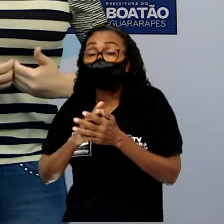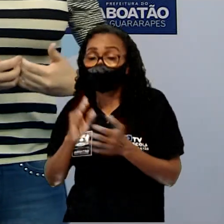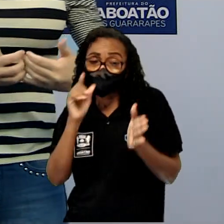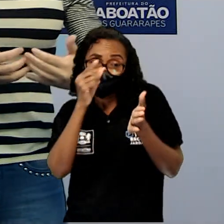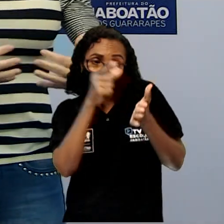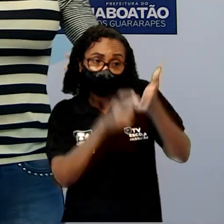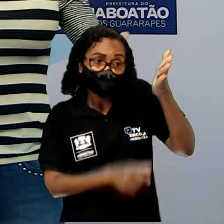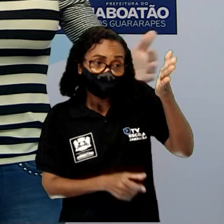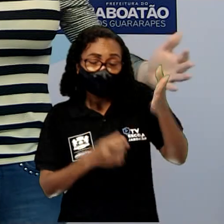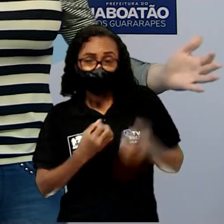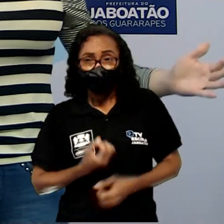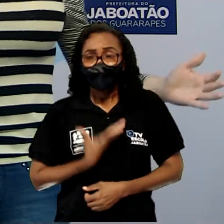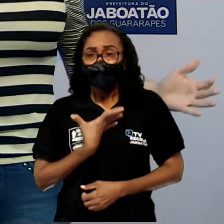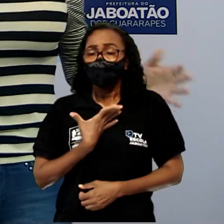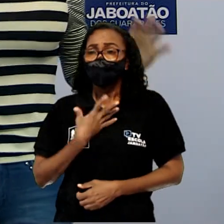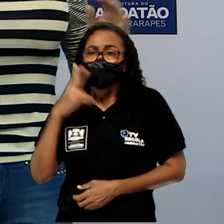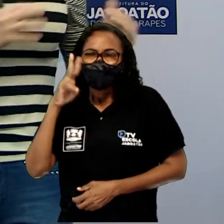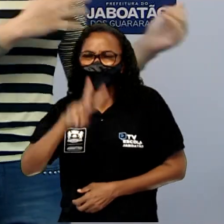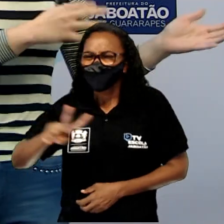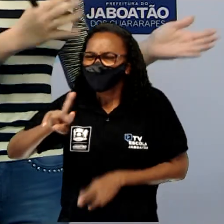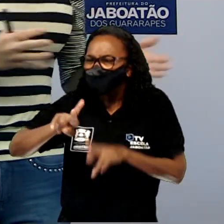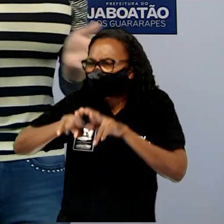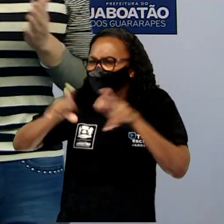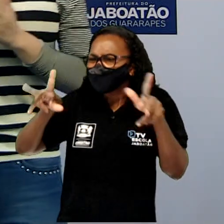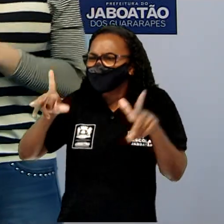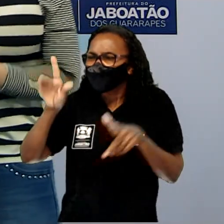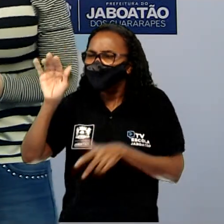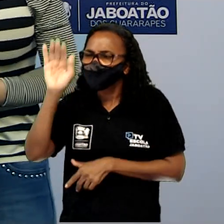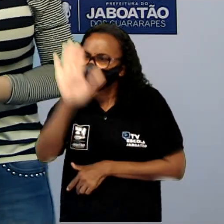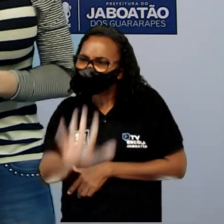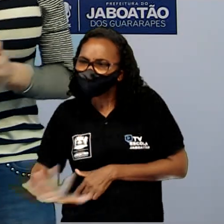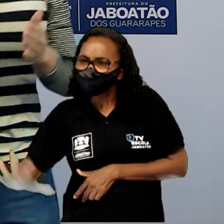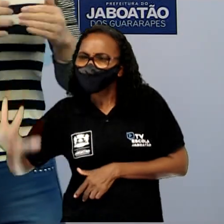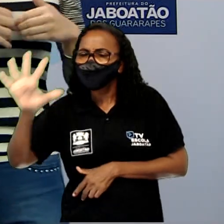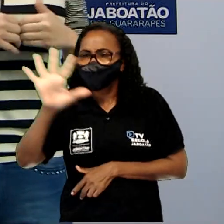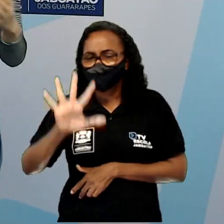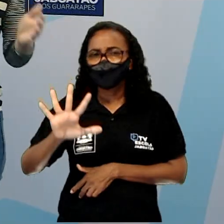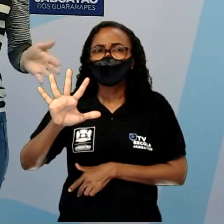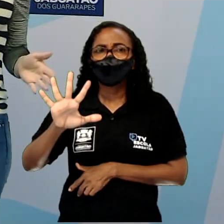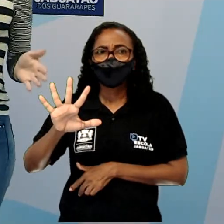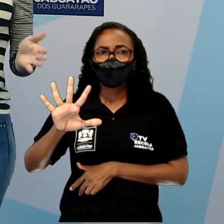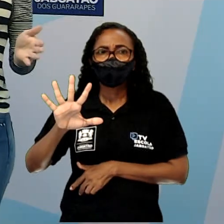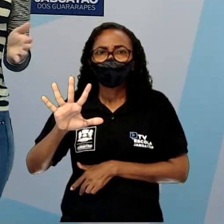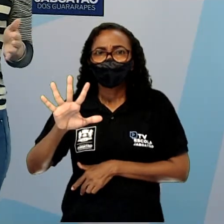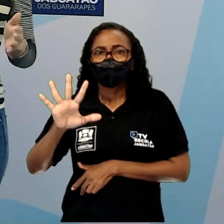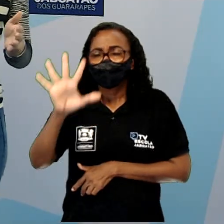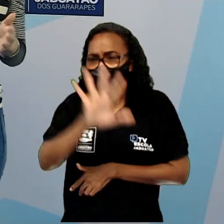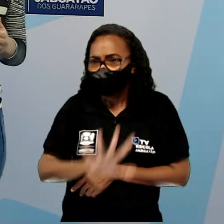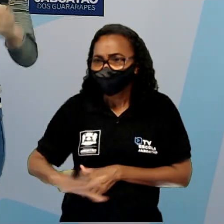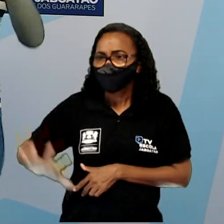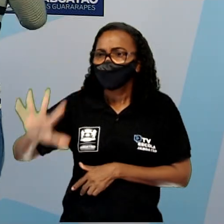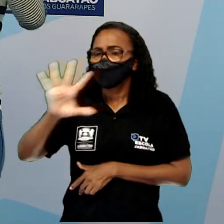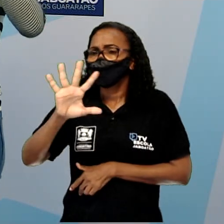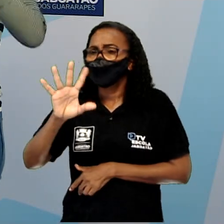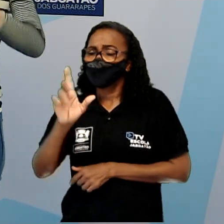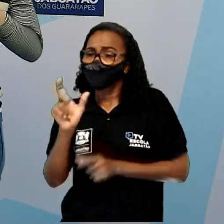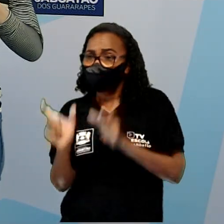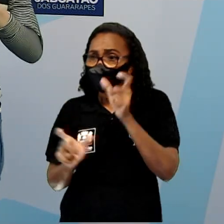muito diferente de imagens. São três imagens aqui de campos semânticos diferentes.